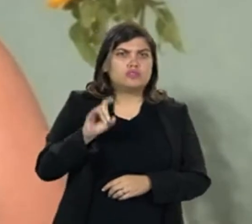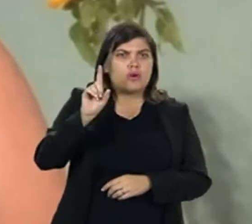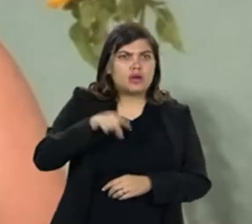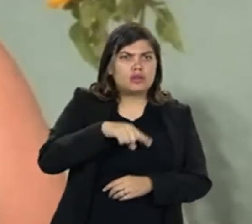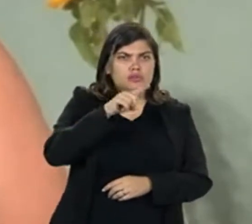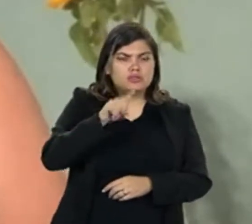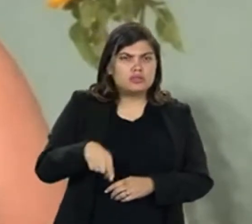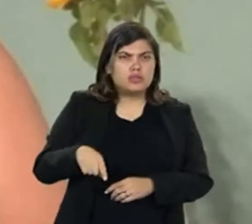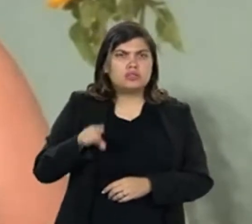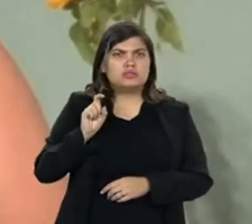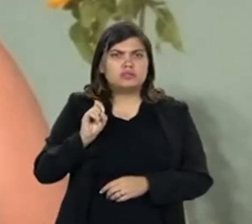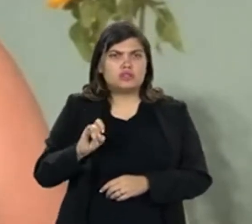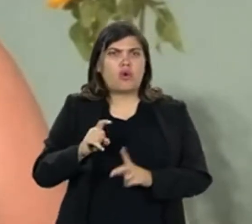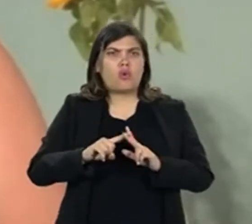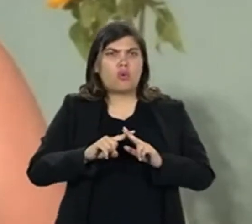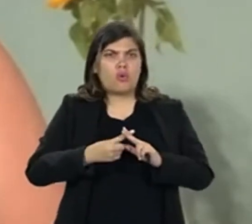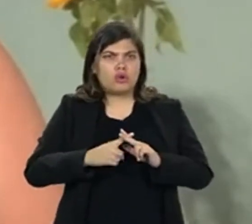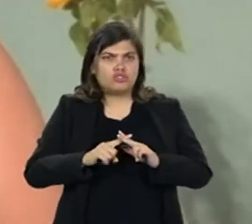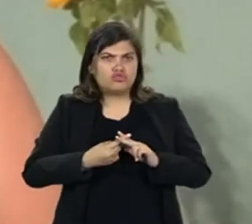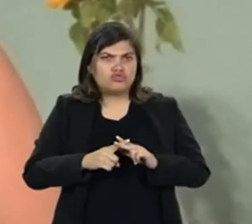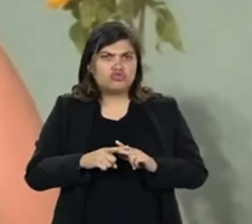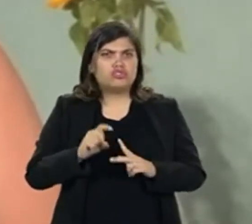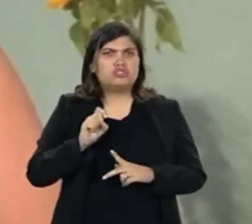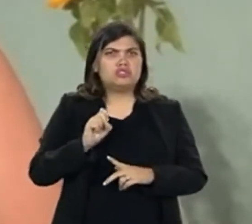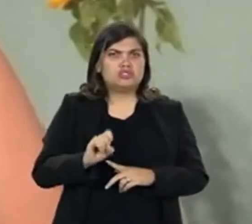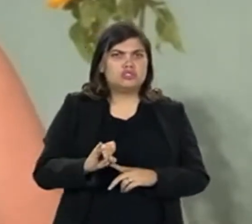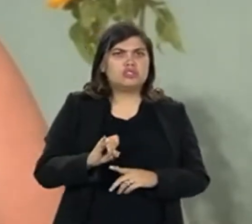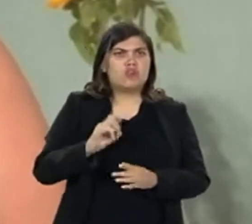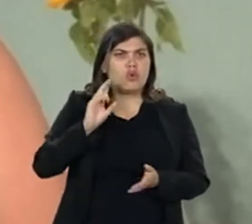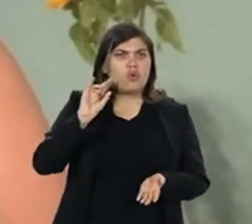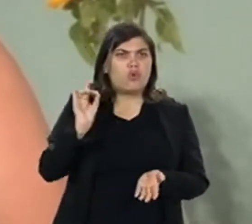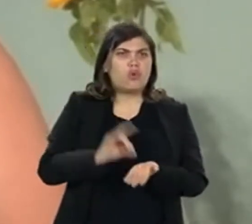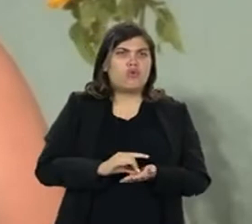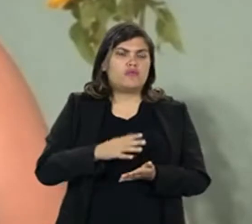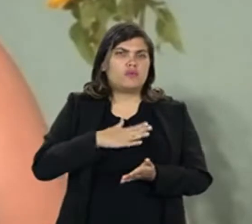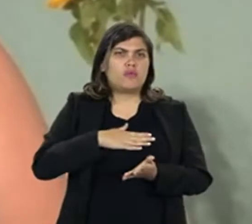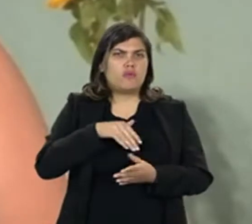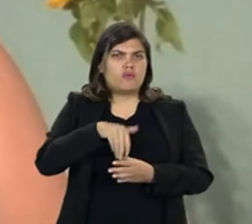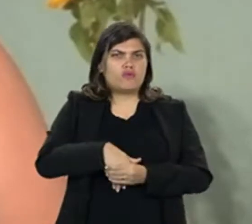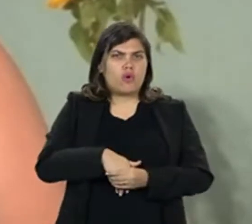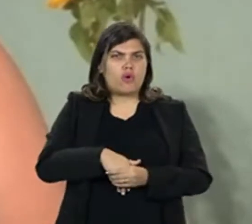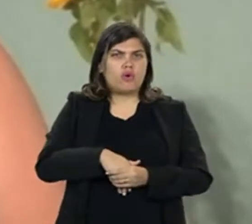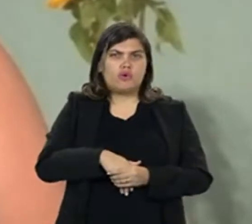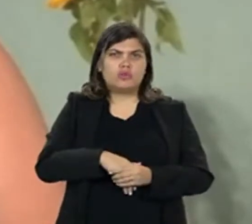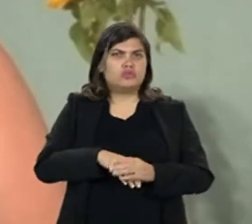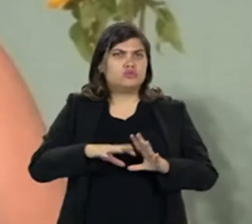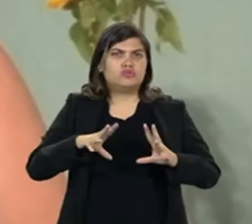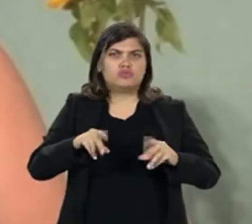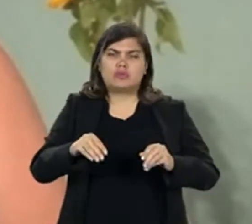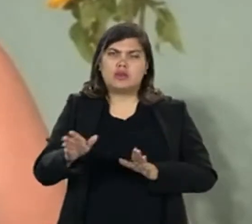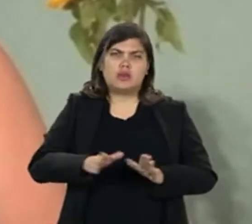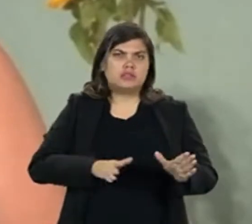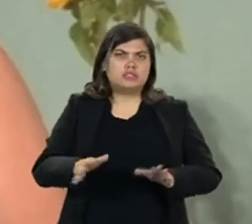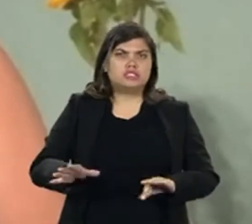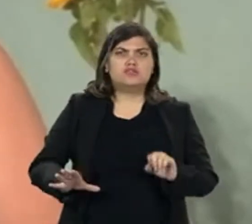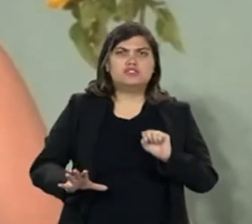se eu cancelei, ou se eu corrigi, ou se eu confirmei meu voto. Então ela é totalmente acessível e